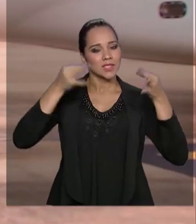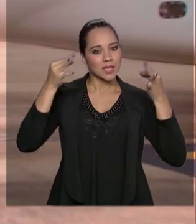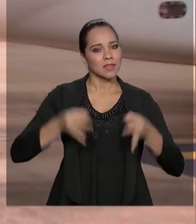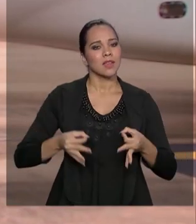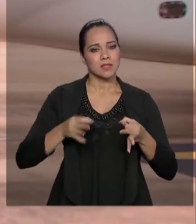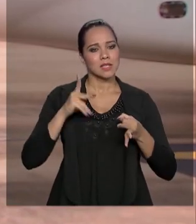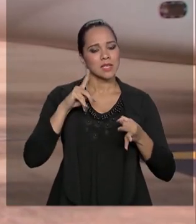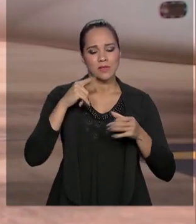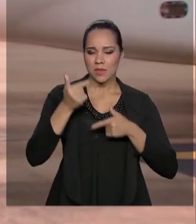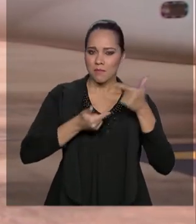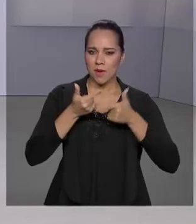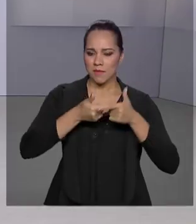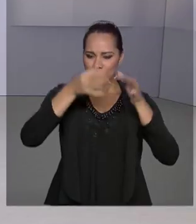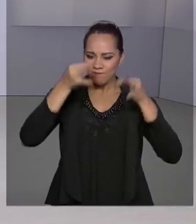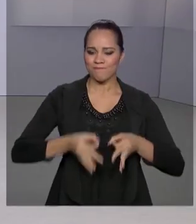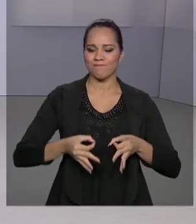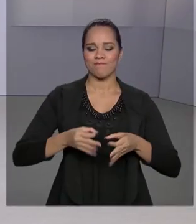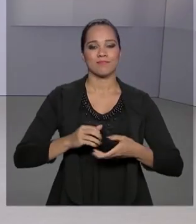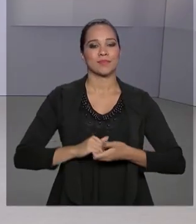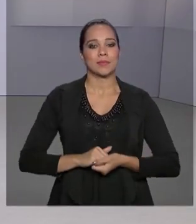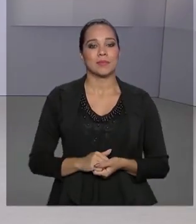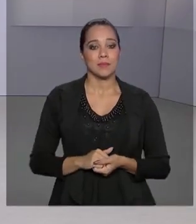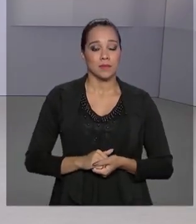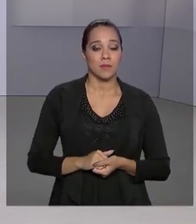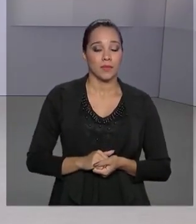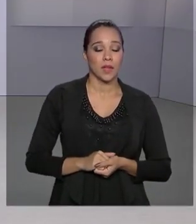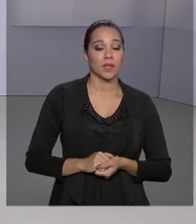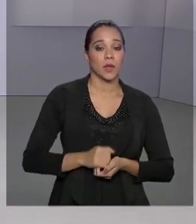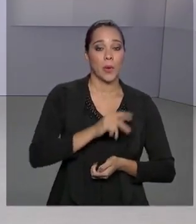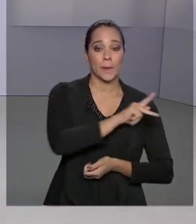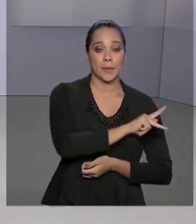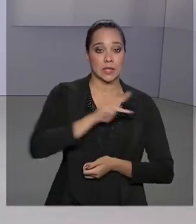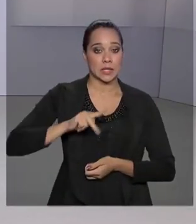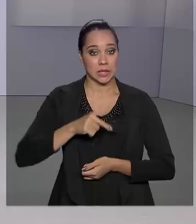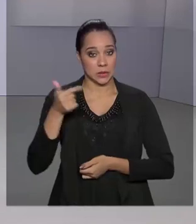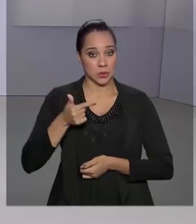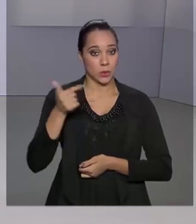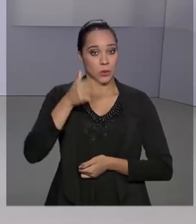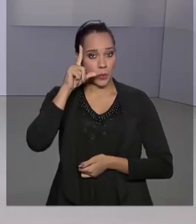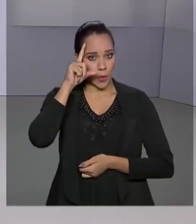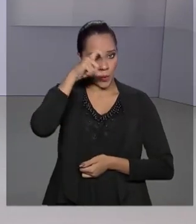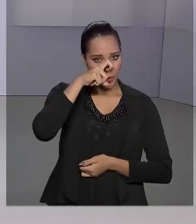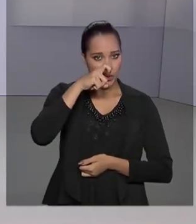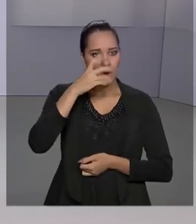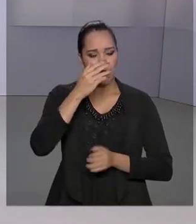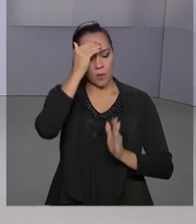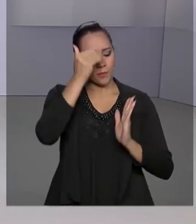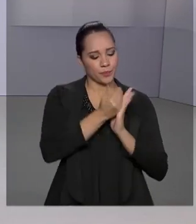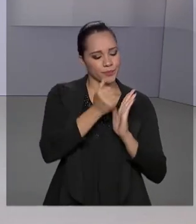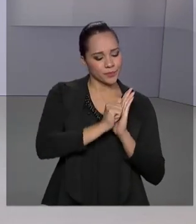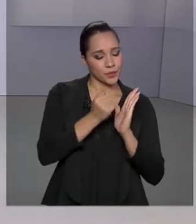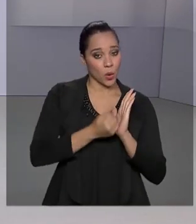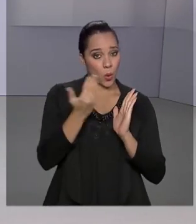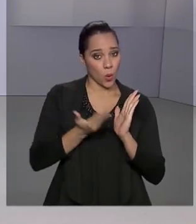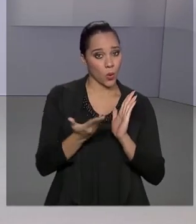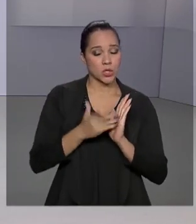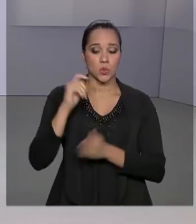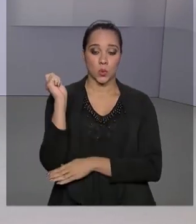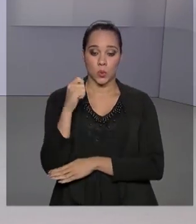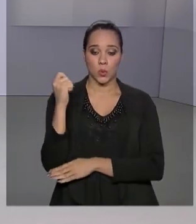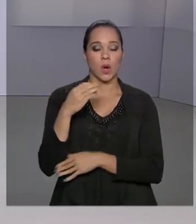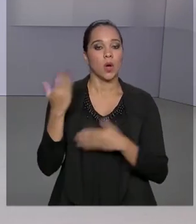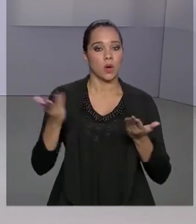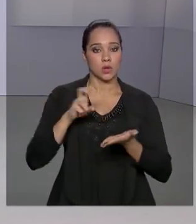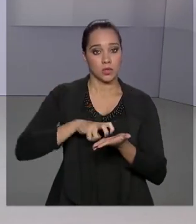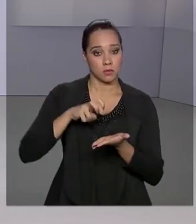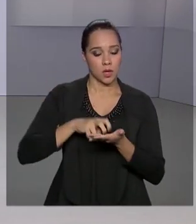missão será muito bem cumprida. O vice-presidente Hamilton Mourão cumpre a agenda hoje no Rio Grande do Sul. Pela manhã,